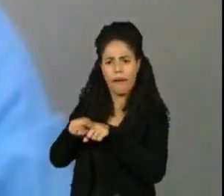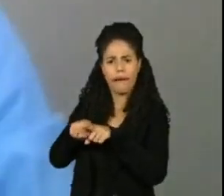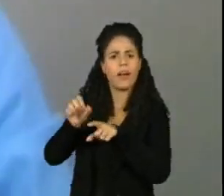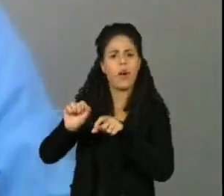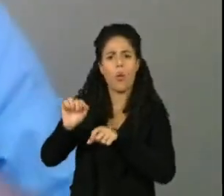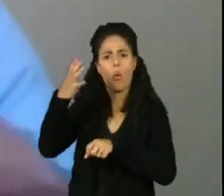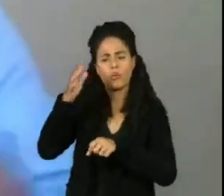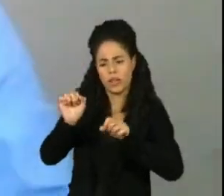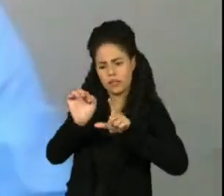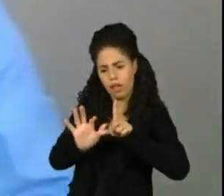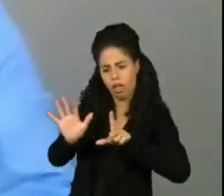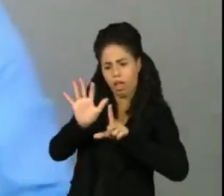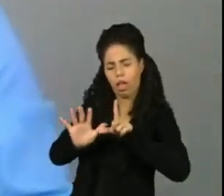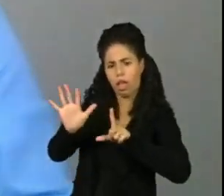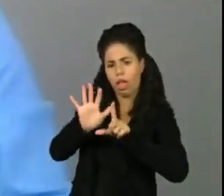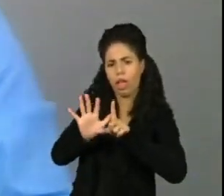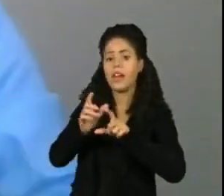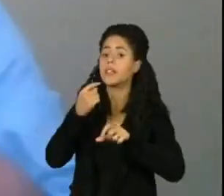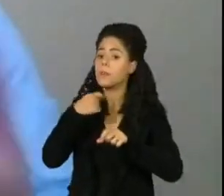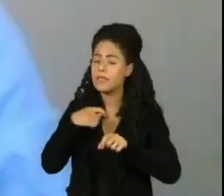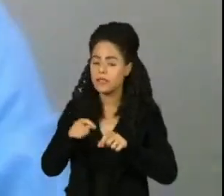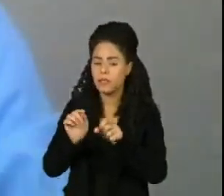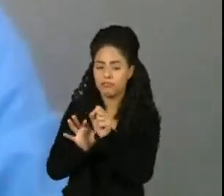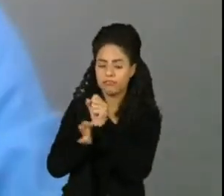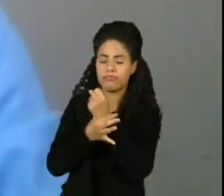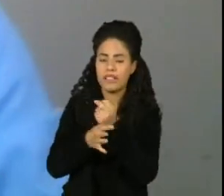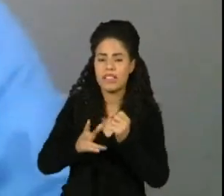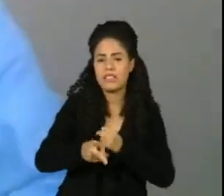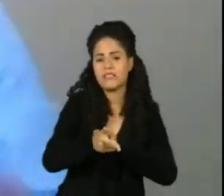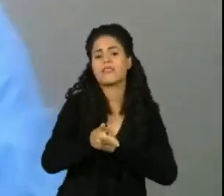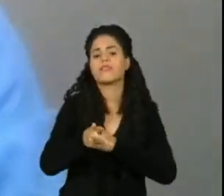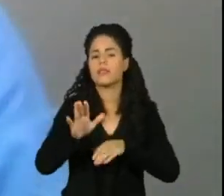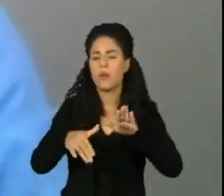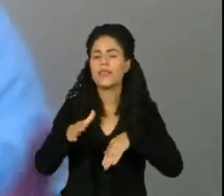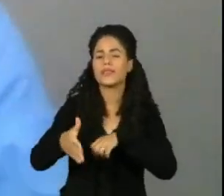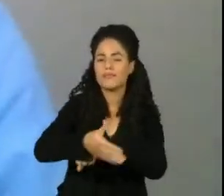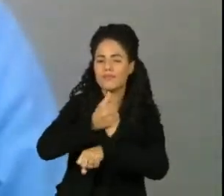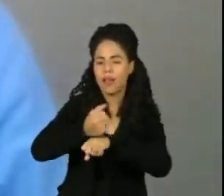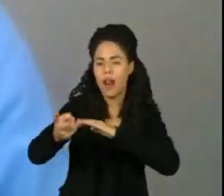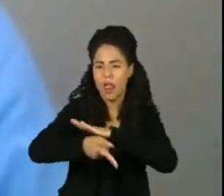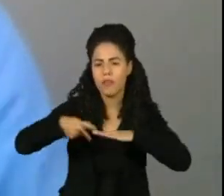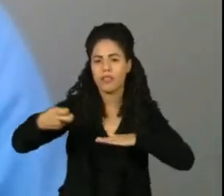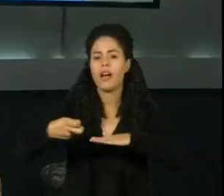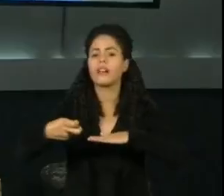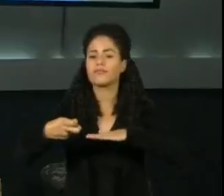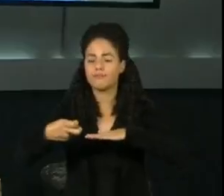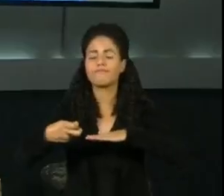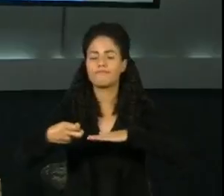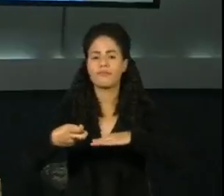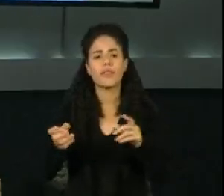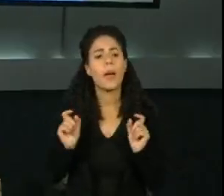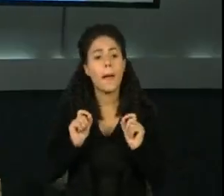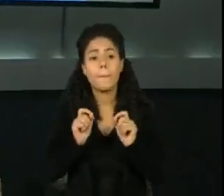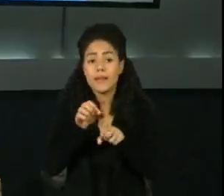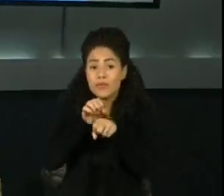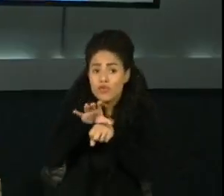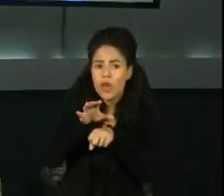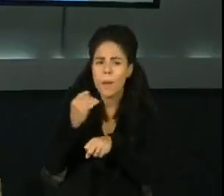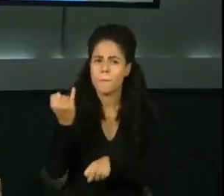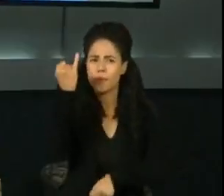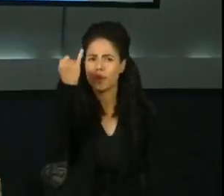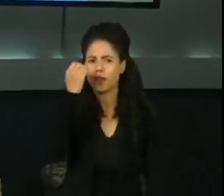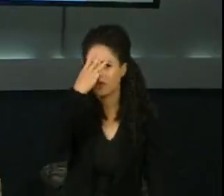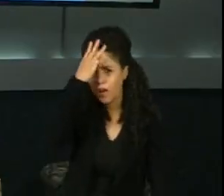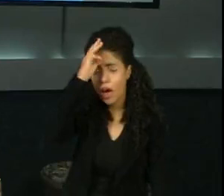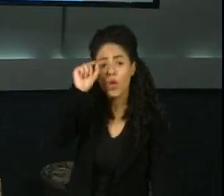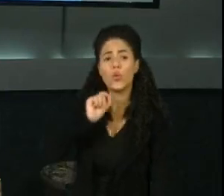criptografar os seus dados, vai ser muito mais complicado de algum tipo de fraude acontecer e ter acesso àqueles dados. Uma dica muito importante, Aldo, é a